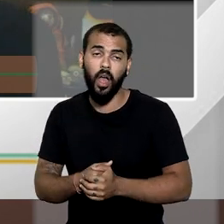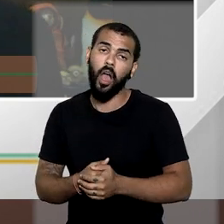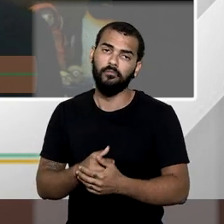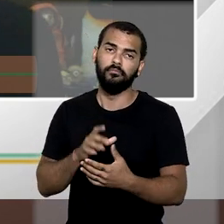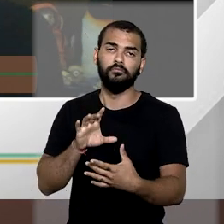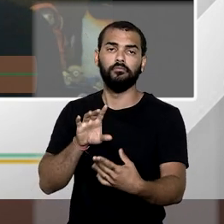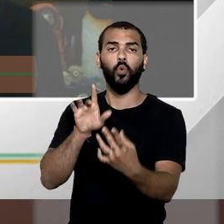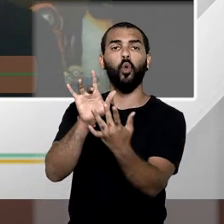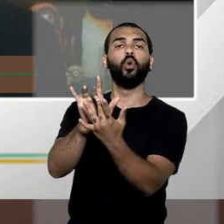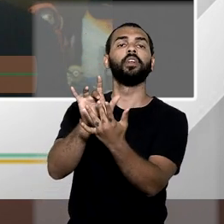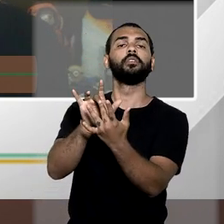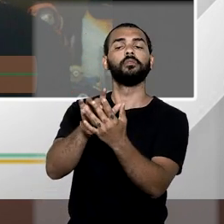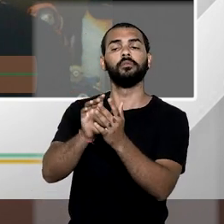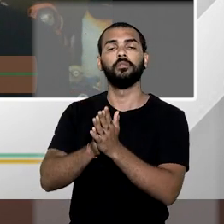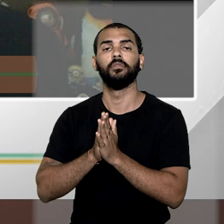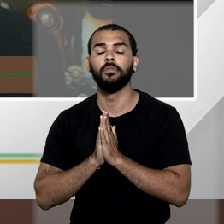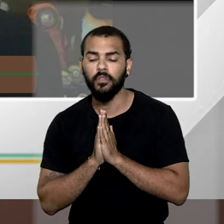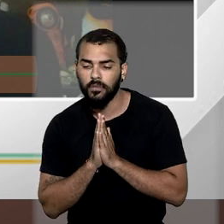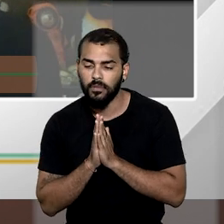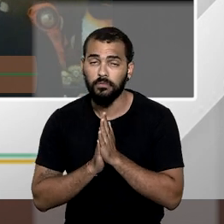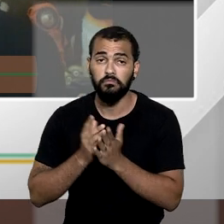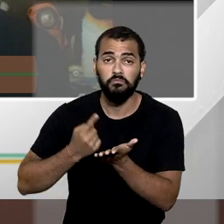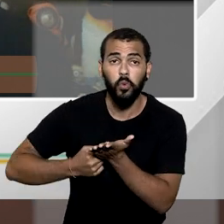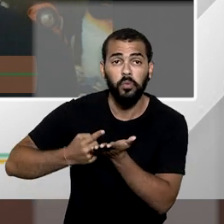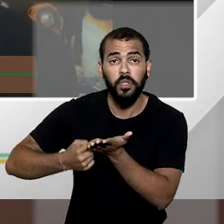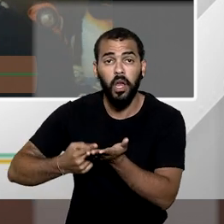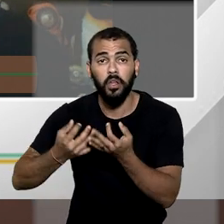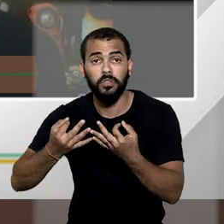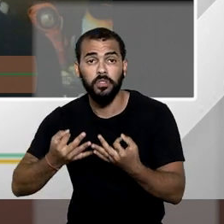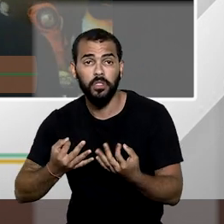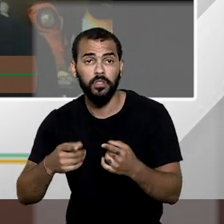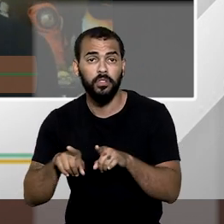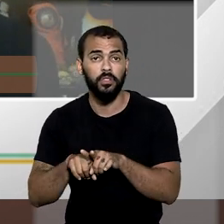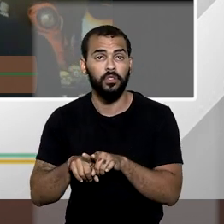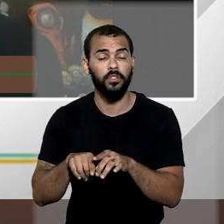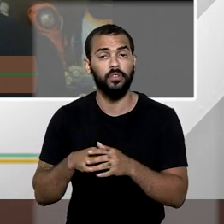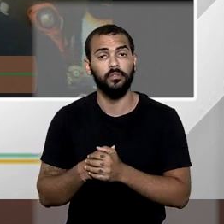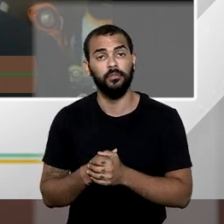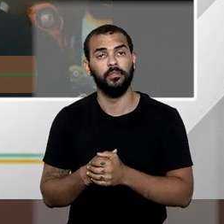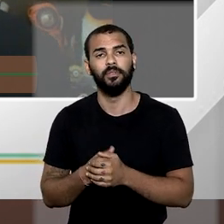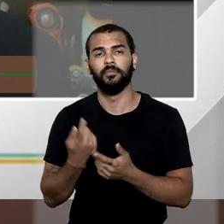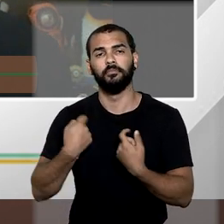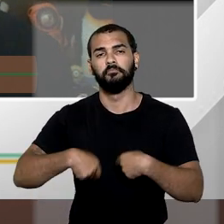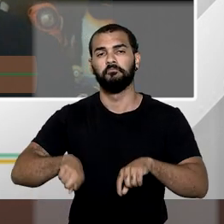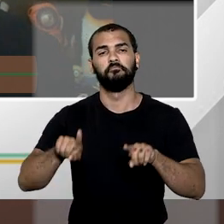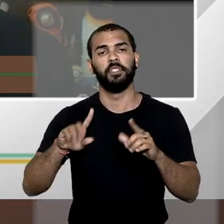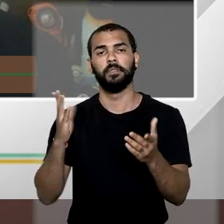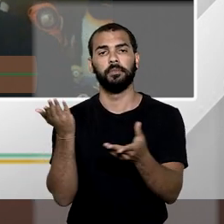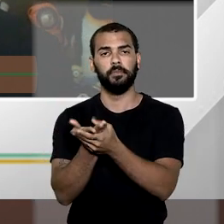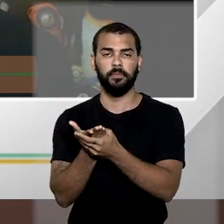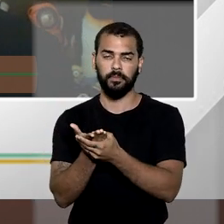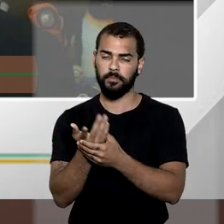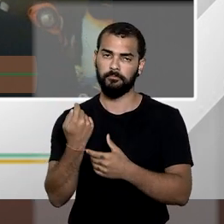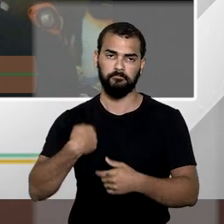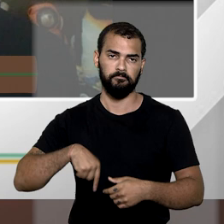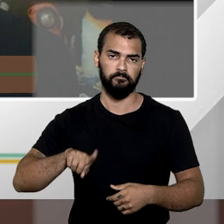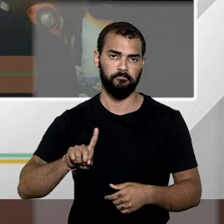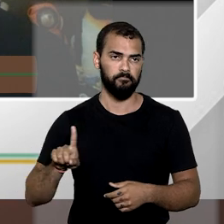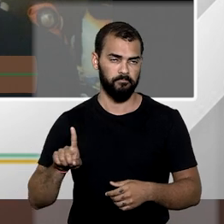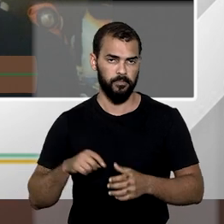e entra em contato com o proprietário, procurando chegar a um acordo com ele, não judicializar essa intervenção, essa